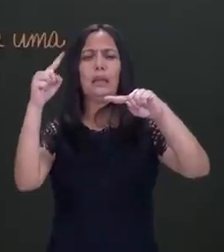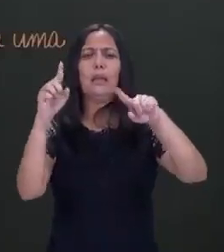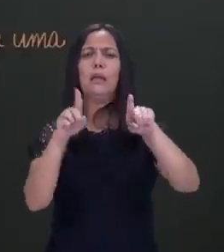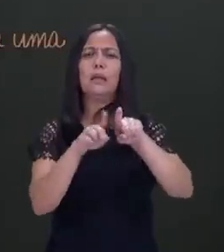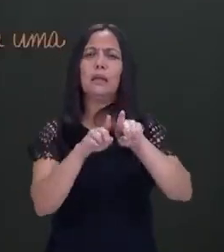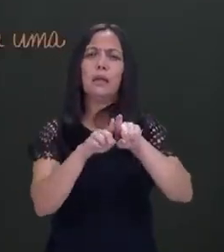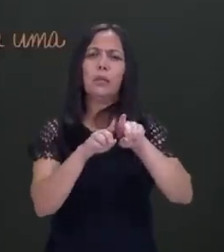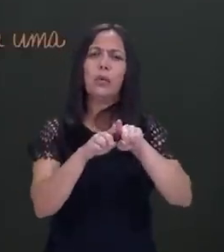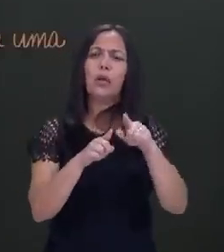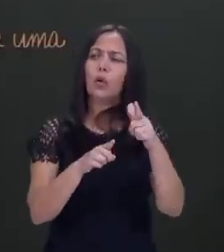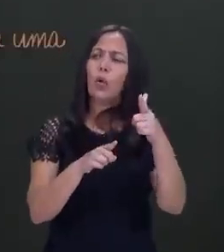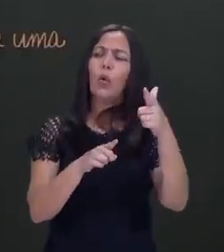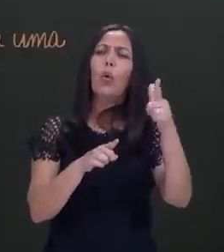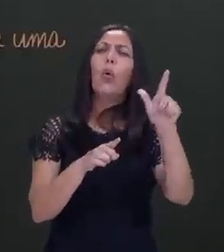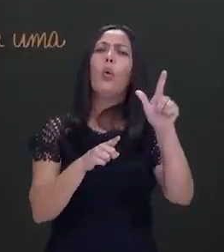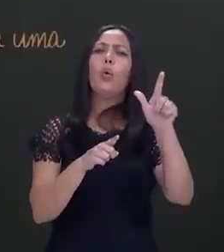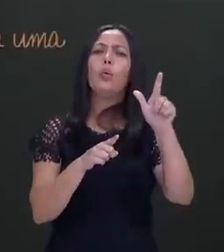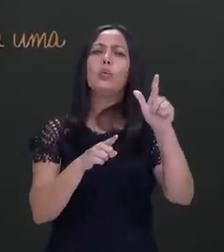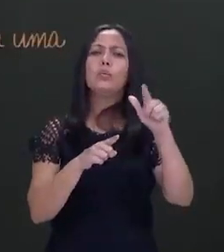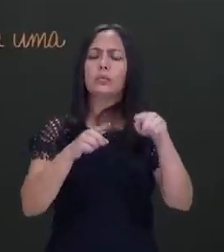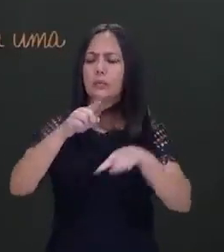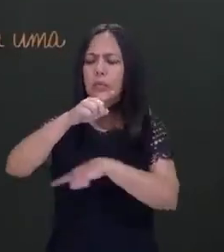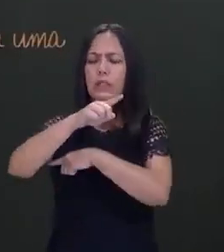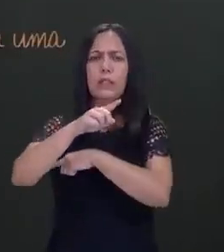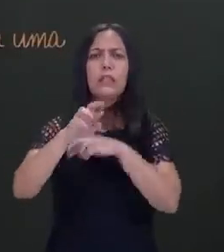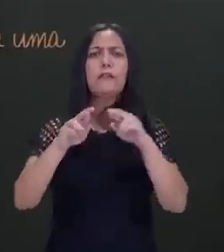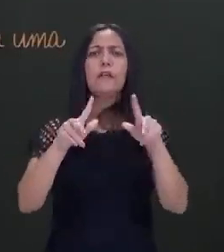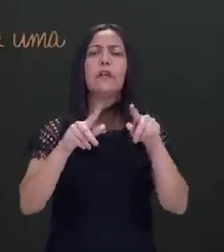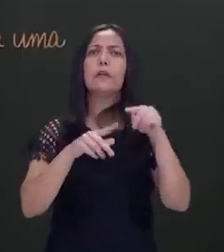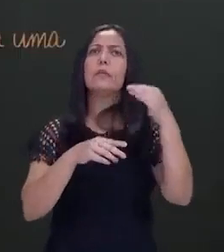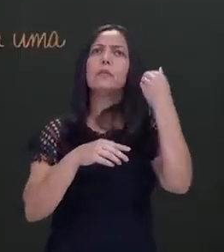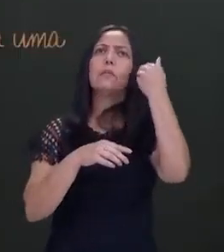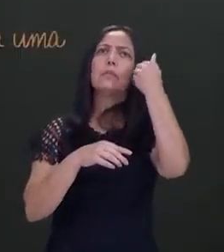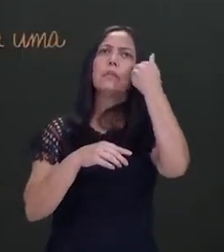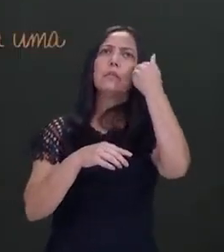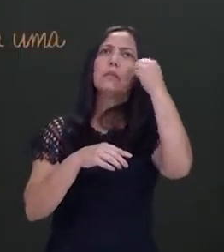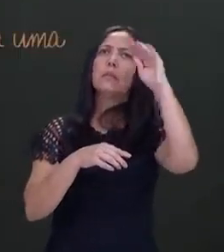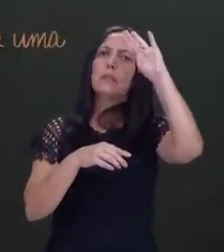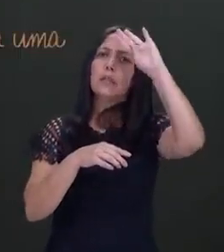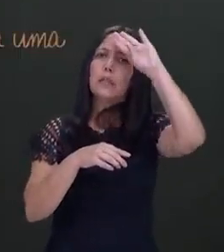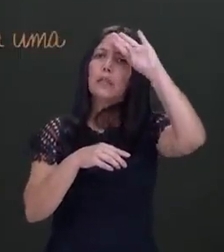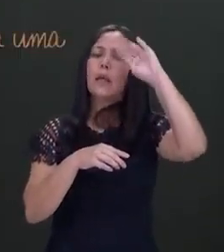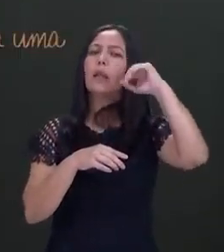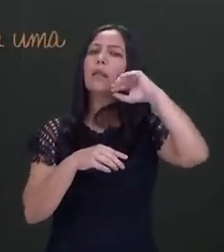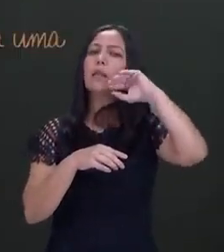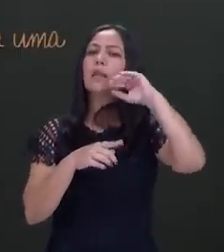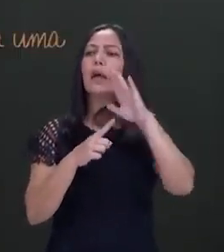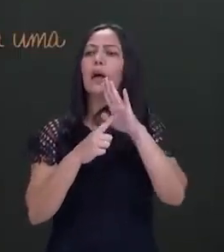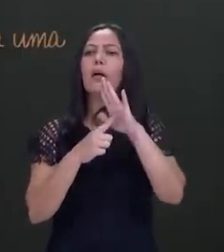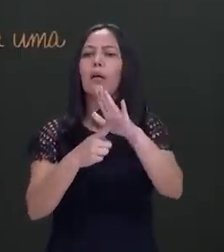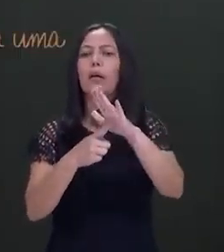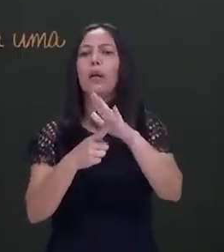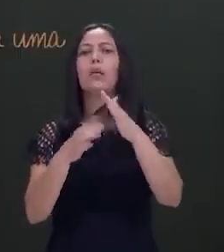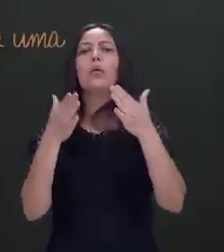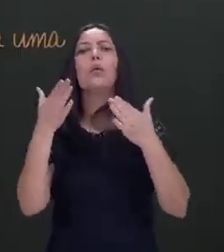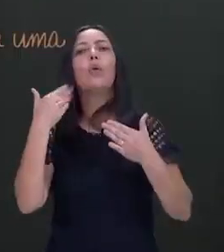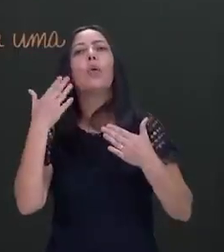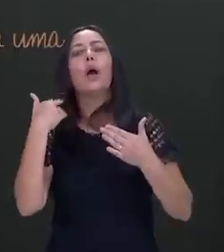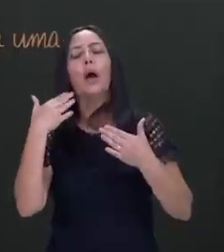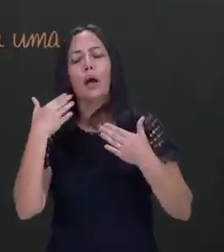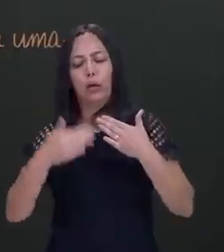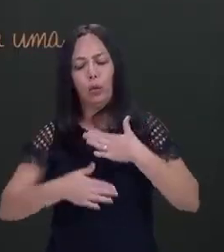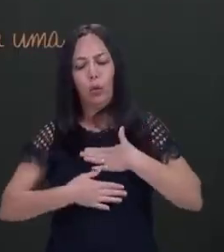posso chegar com um outro tipo de termômetro. Que por proximidade, ele mede o calor que está sendo emitido ali.